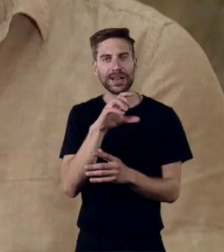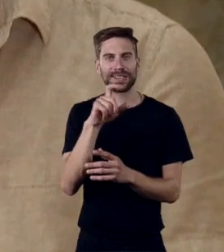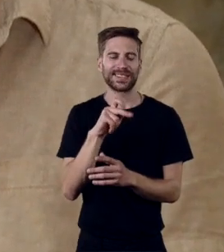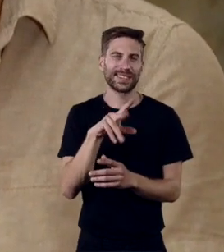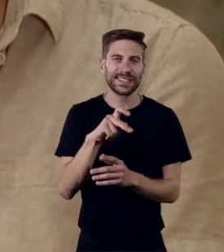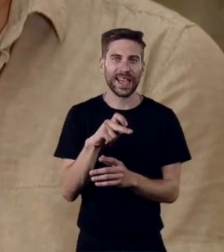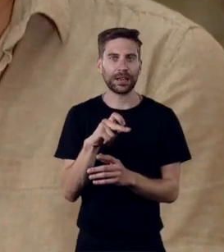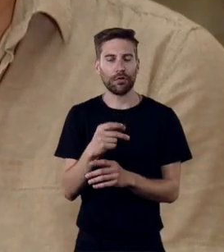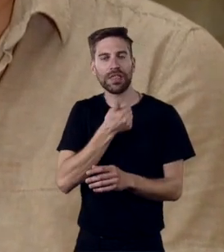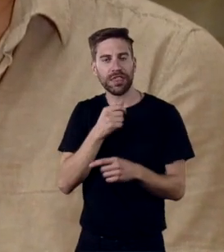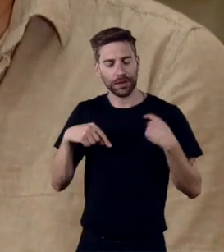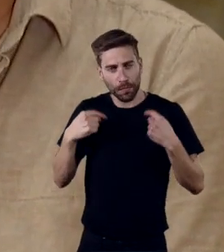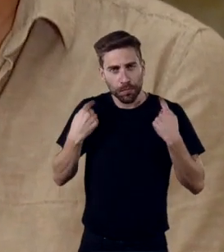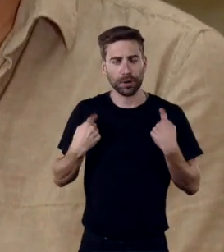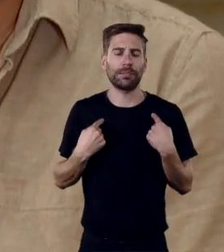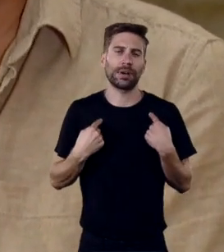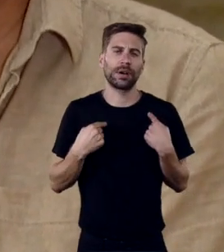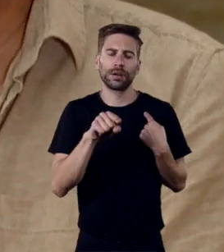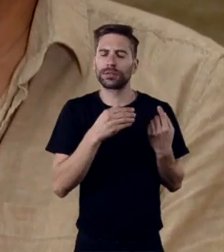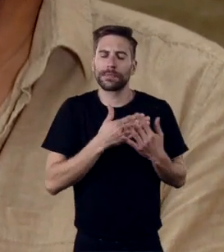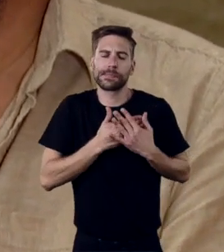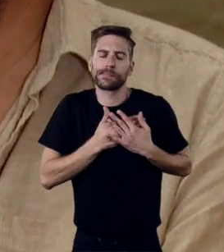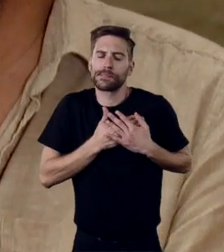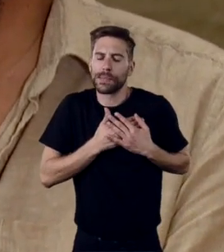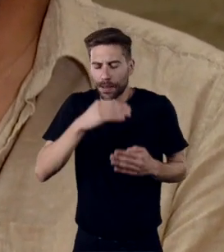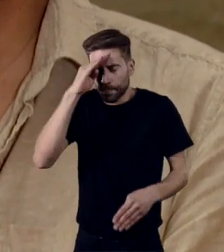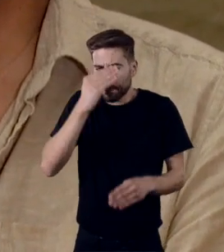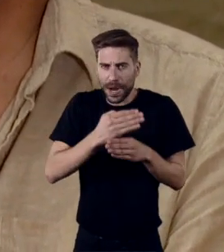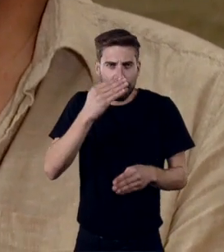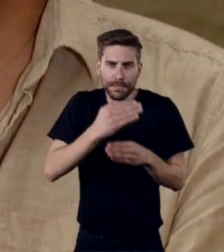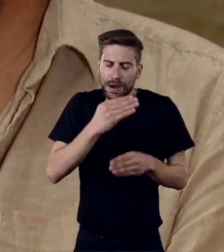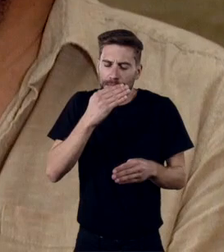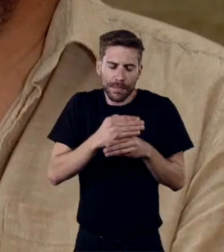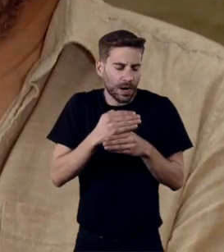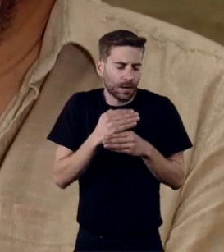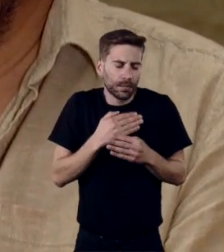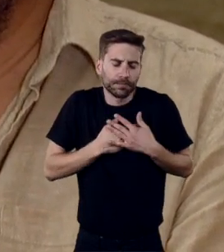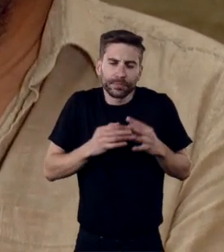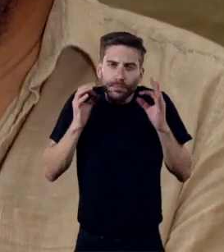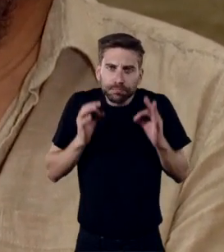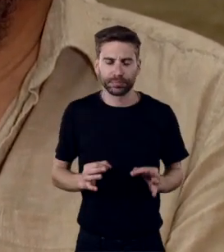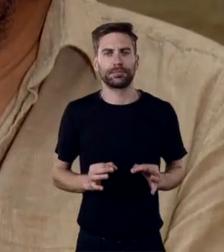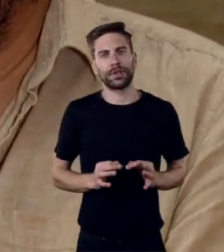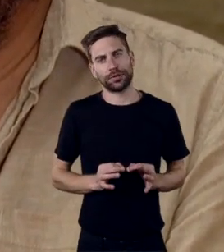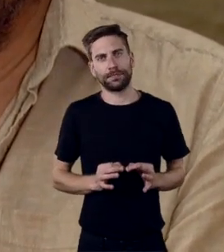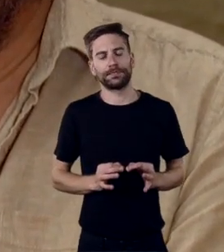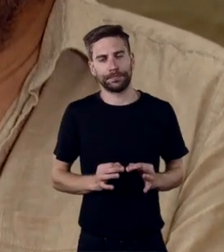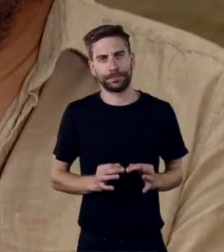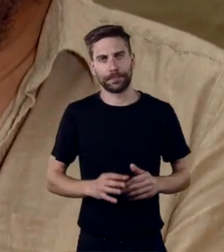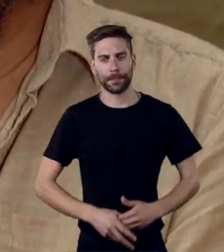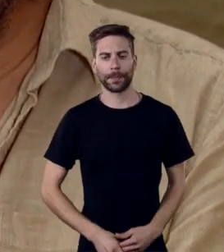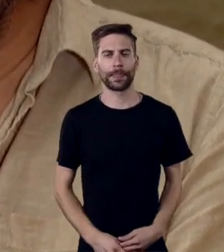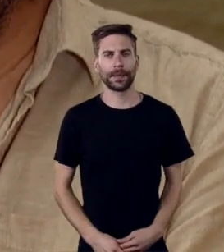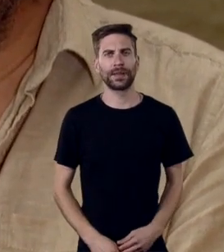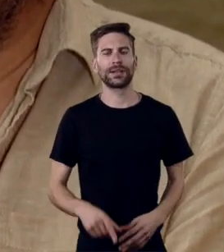me orientou. Eu sempre gostei muito do José Carlos Afonso, uma paixão louca pela música dele. E curiosamente, nestas